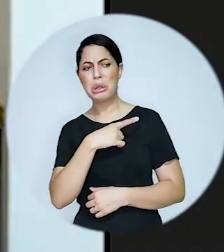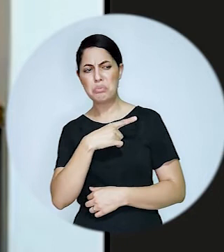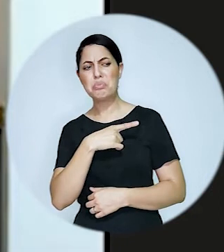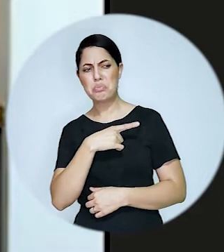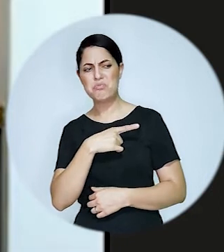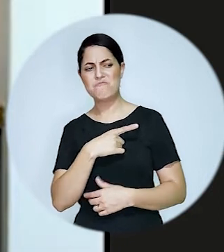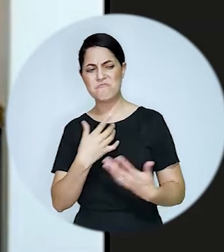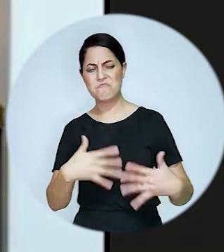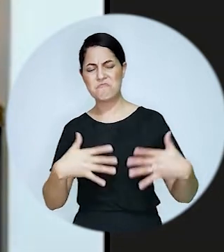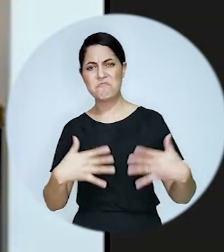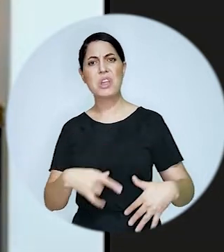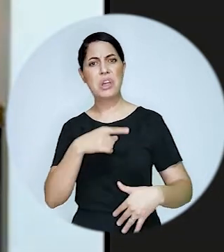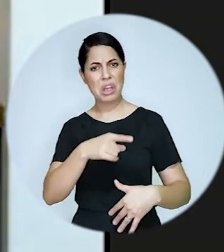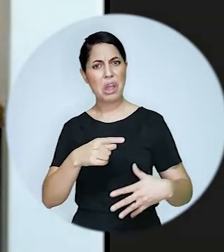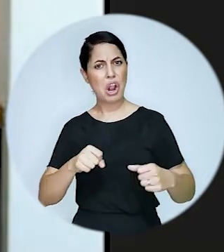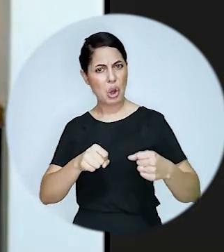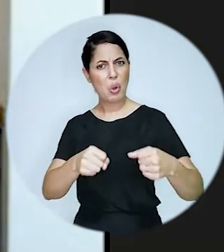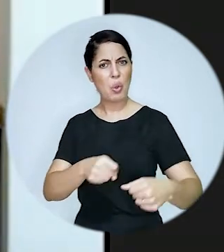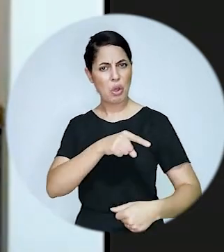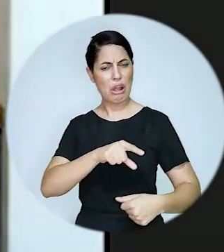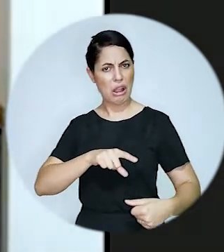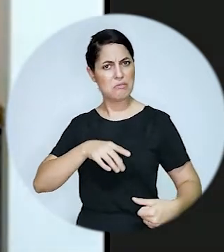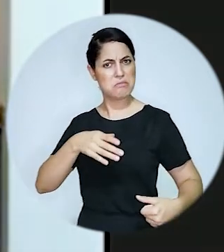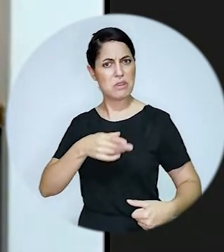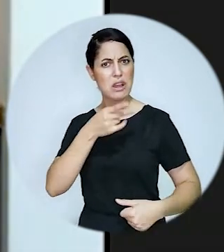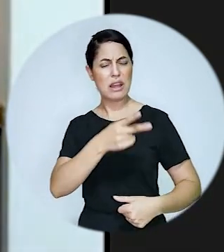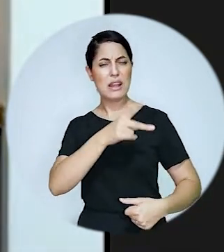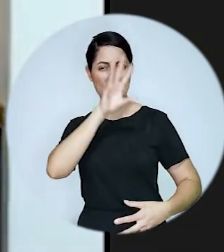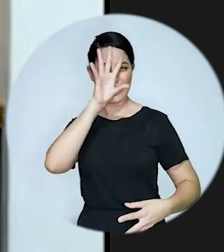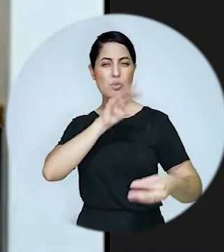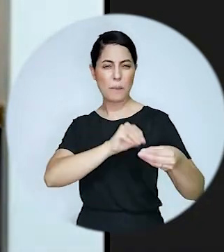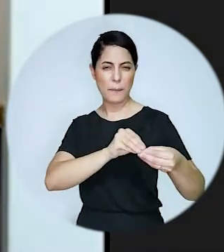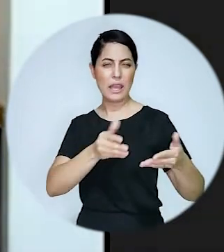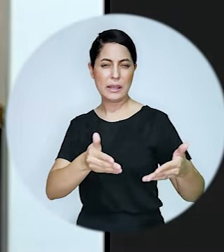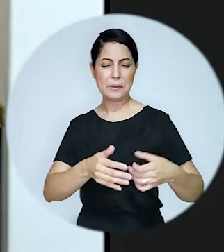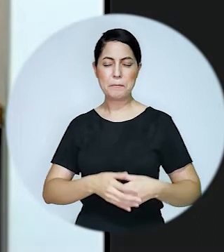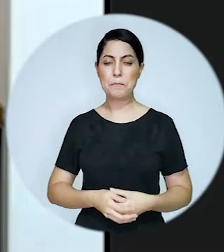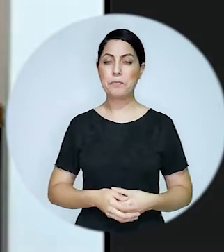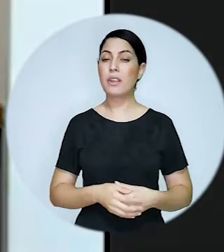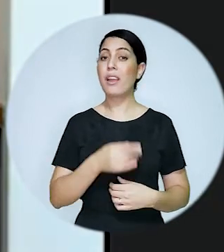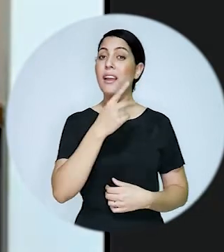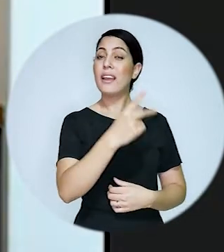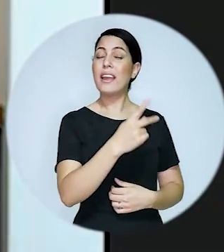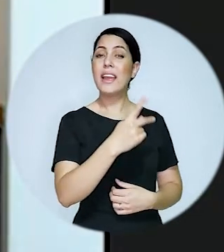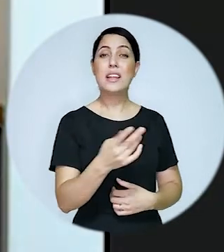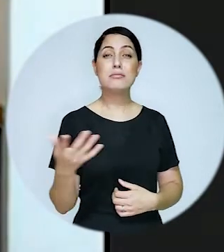a capacidade de ser contra majoritário eu acho que é um um resumo né é um